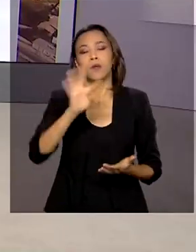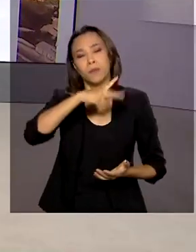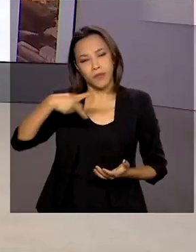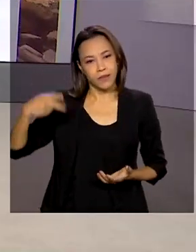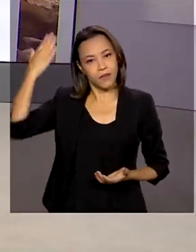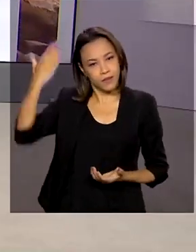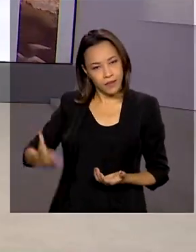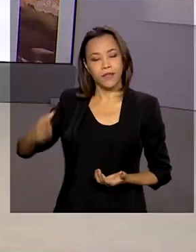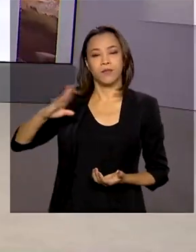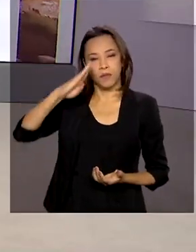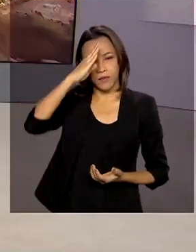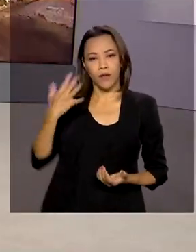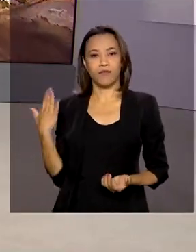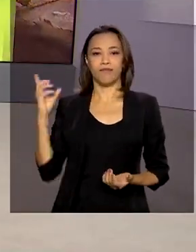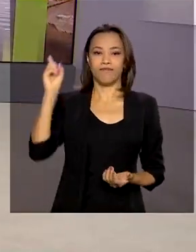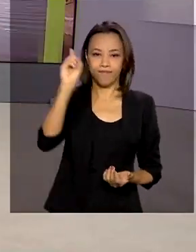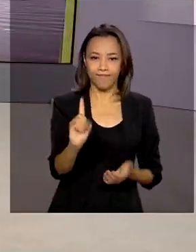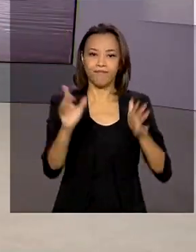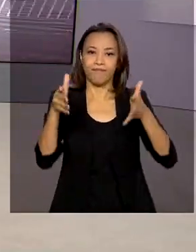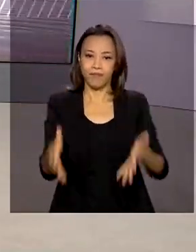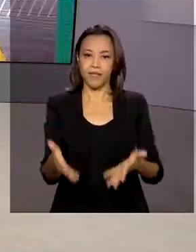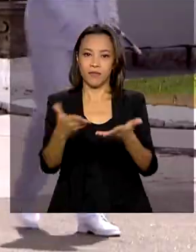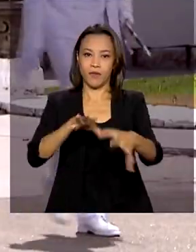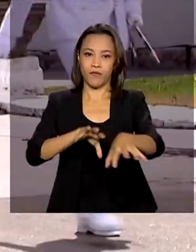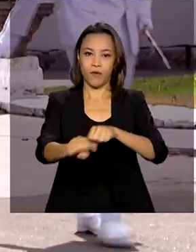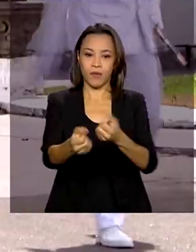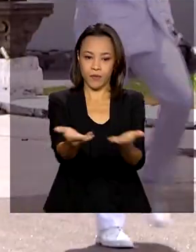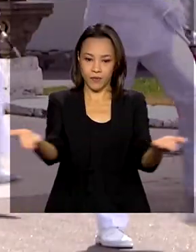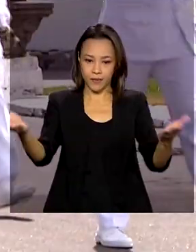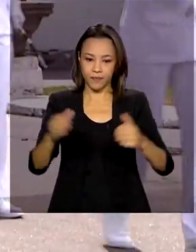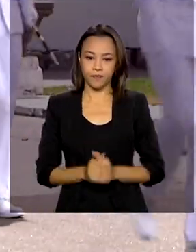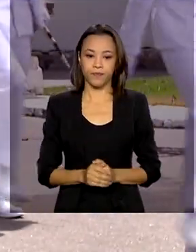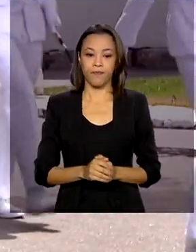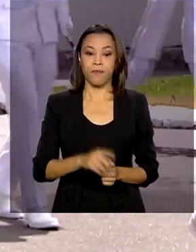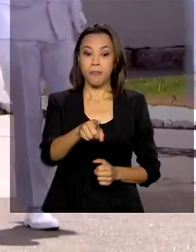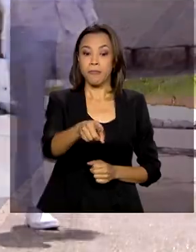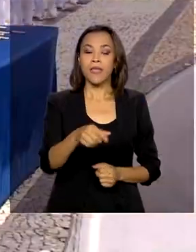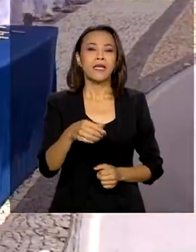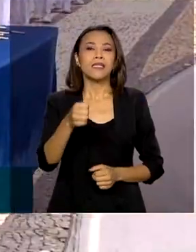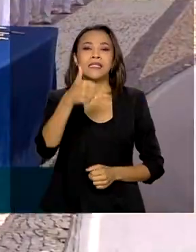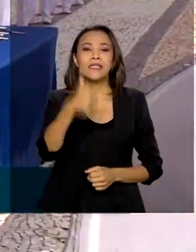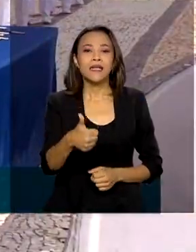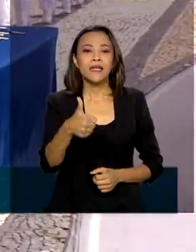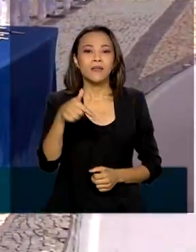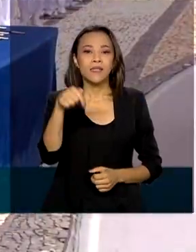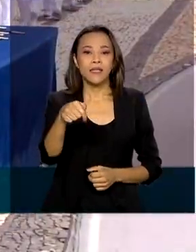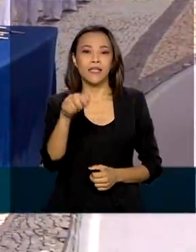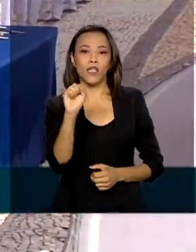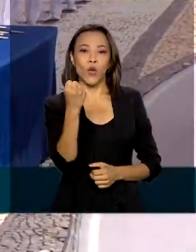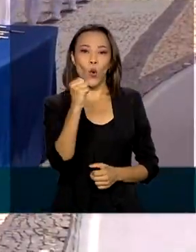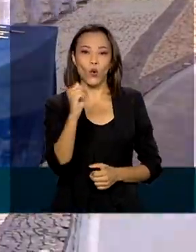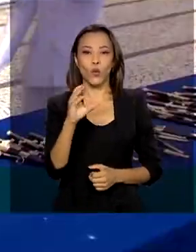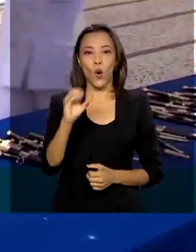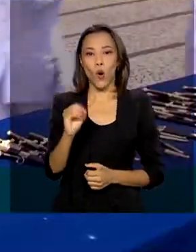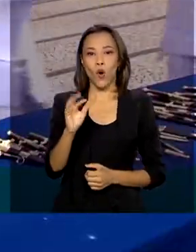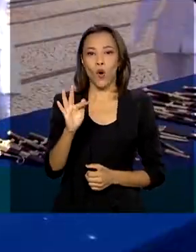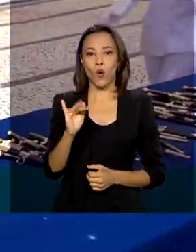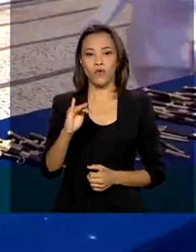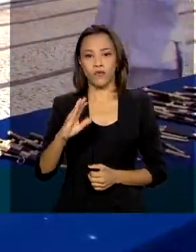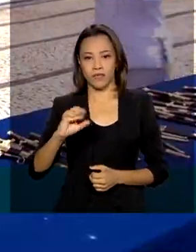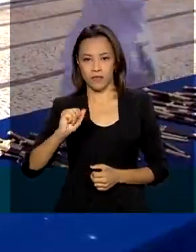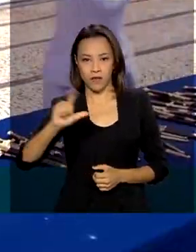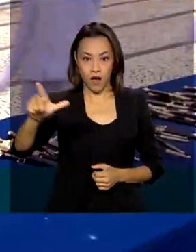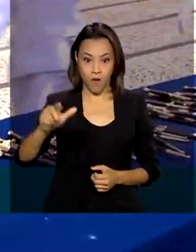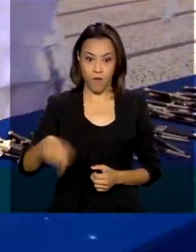Bolsonaro participou da formatura. Lado a lado, 178 futuros oficiais da Marinha, 11